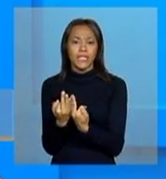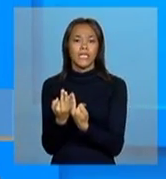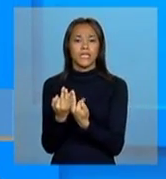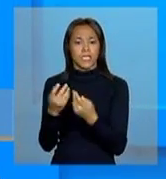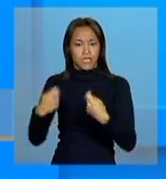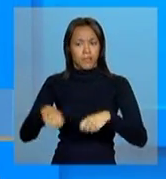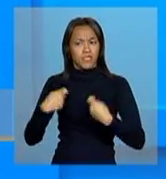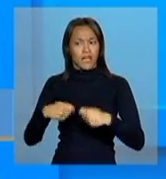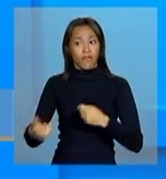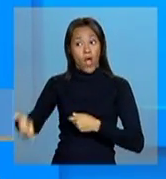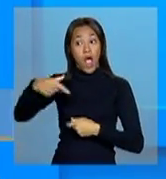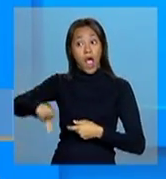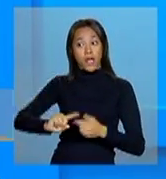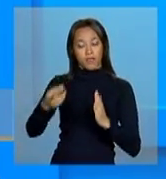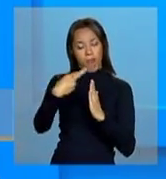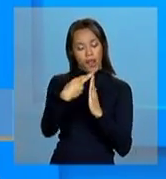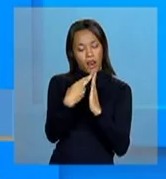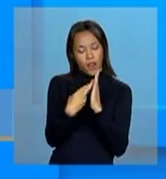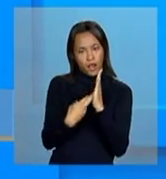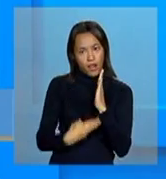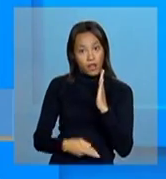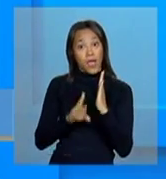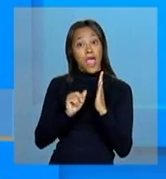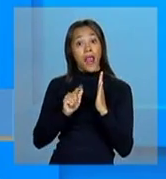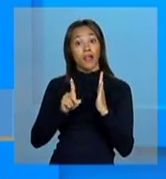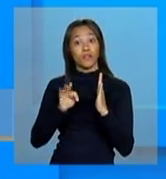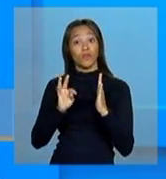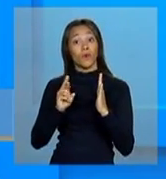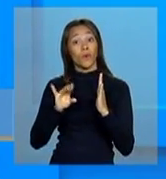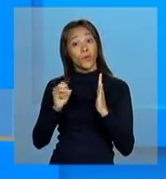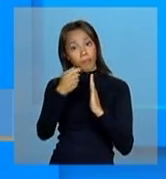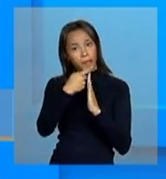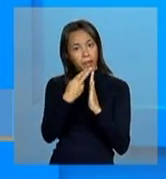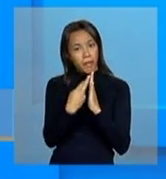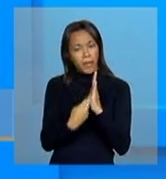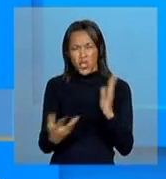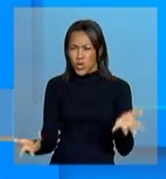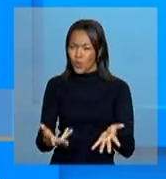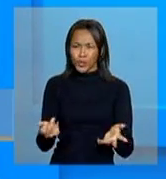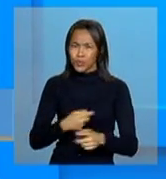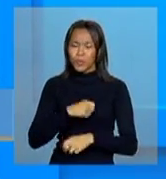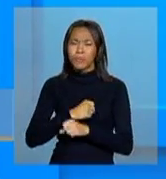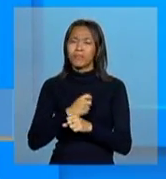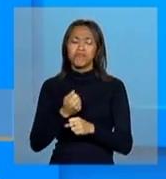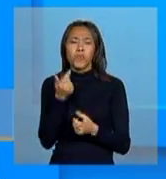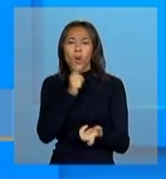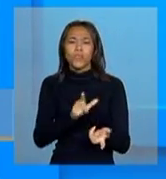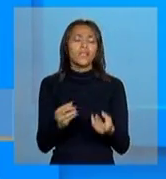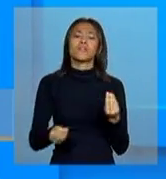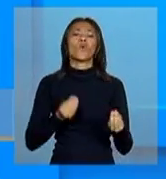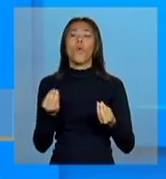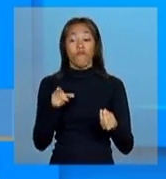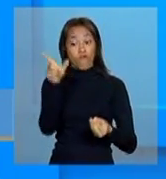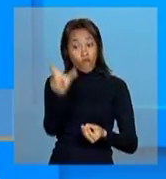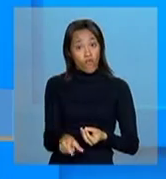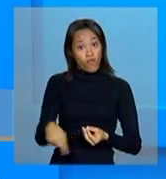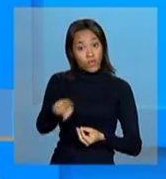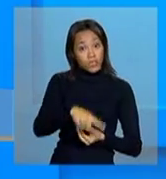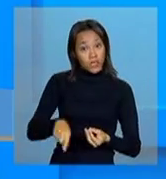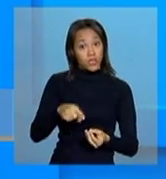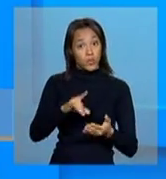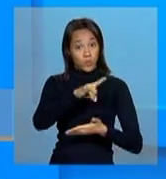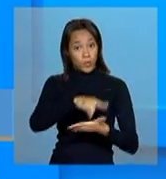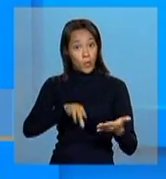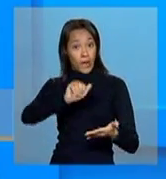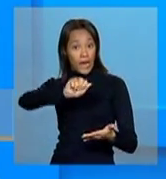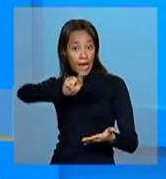precisavam de um relatório, eles conseguiam imprimir separadamente e que hoje, isso não é possível. Se vocês, agora, o cadastro único que está